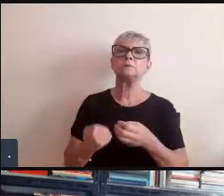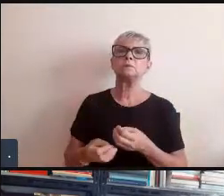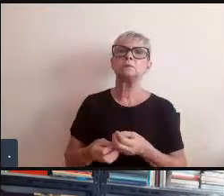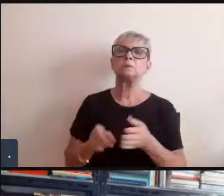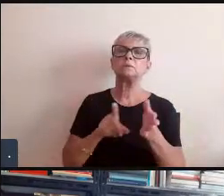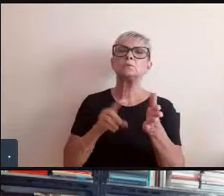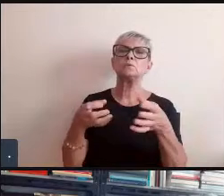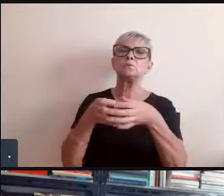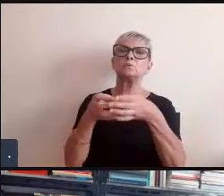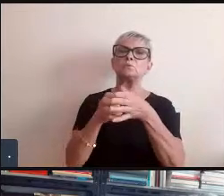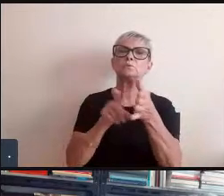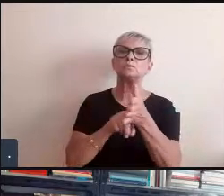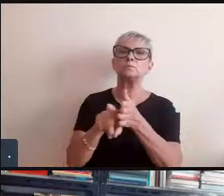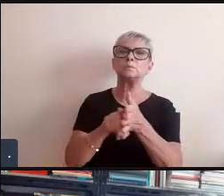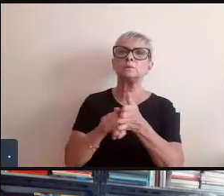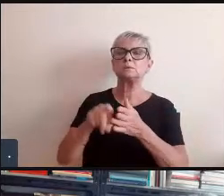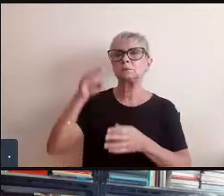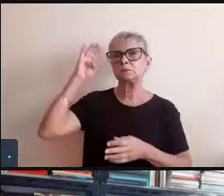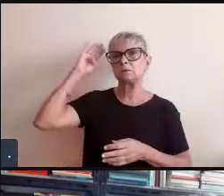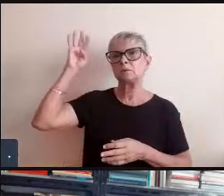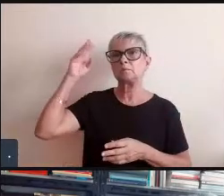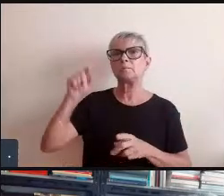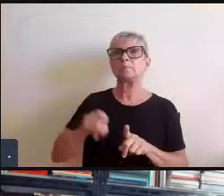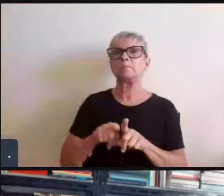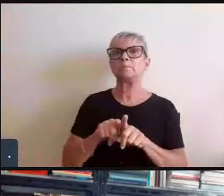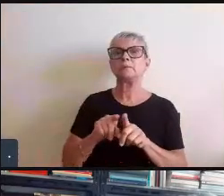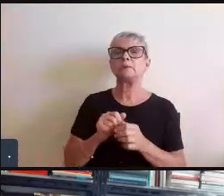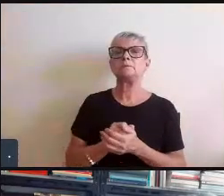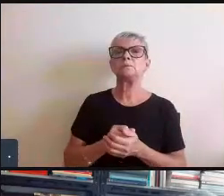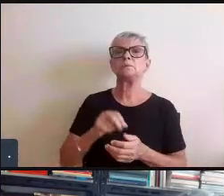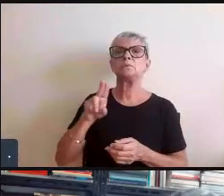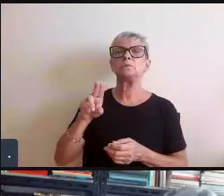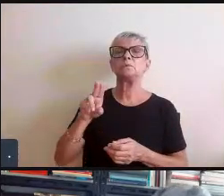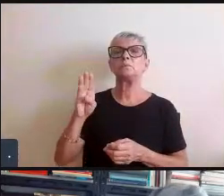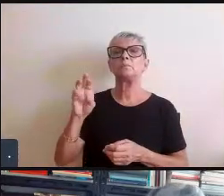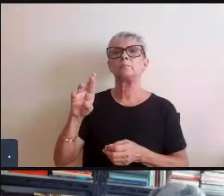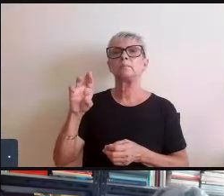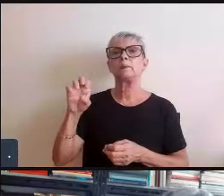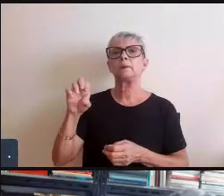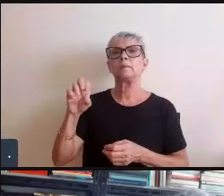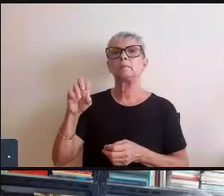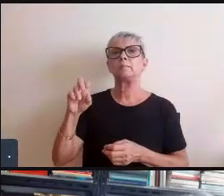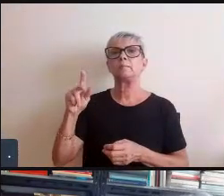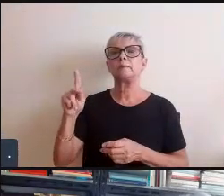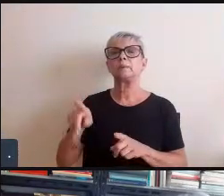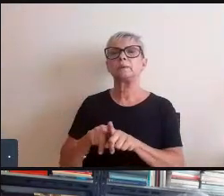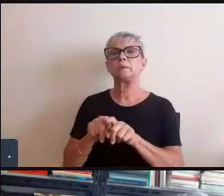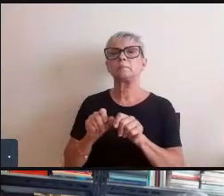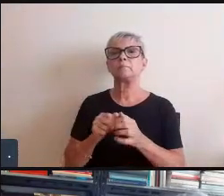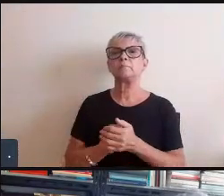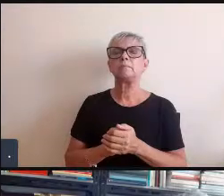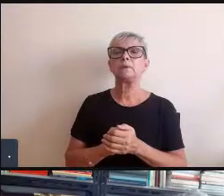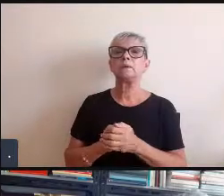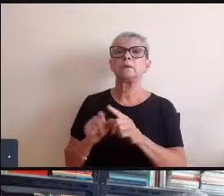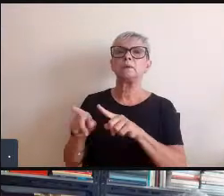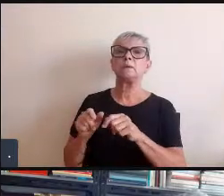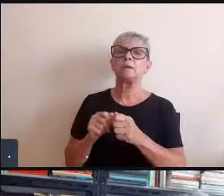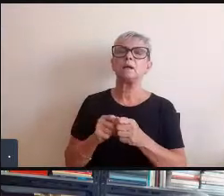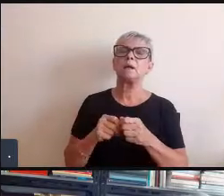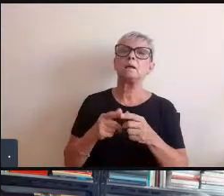principalmente a um lab na UFRJ tem textos publicados